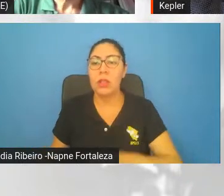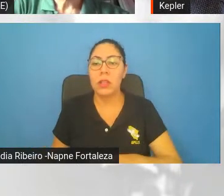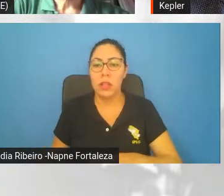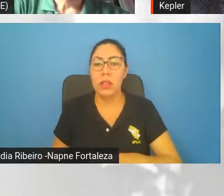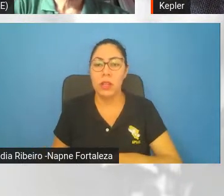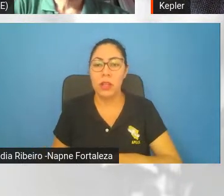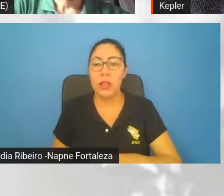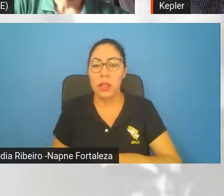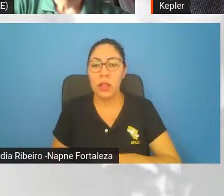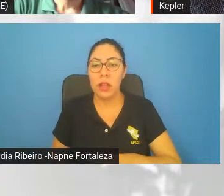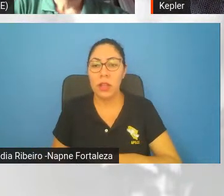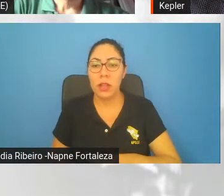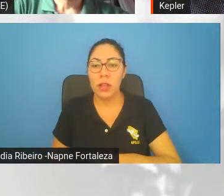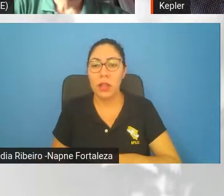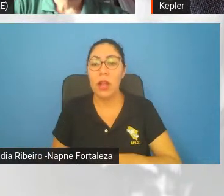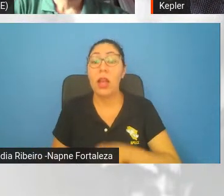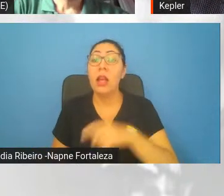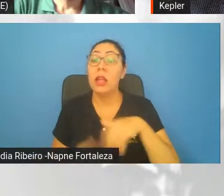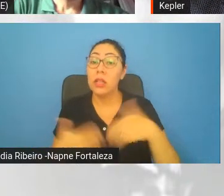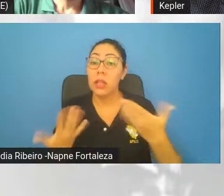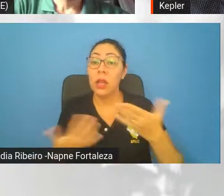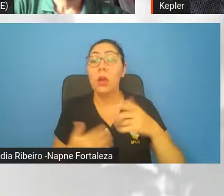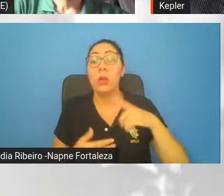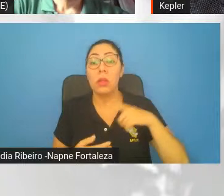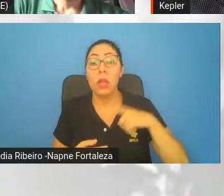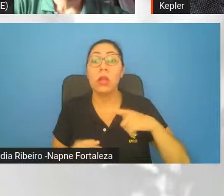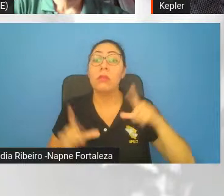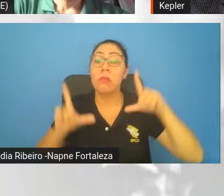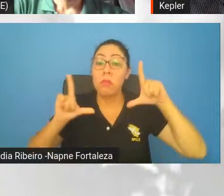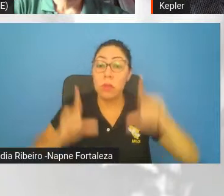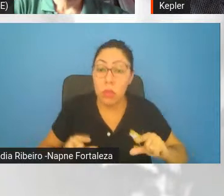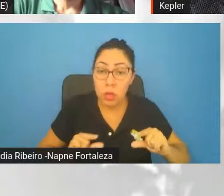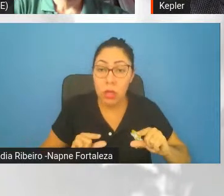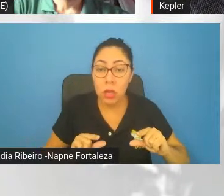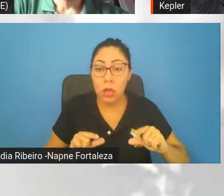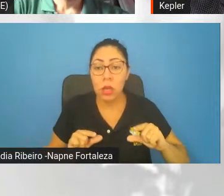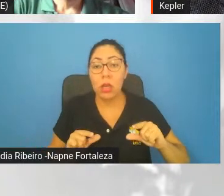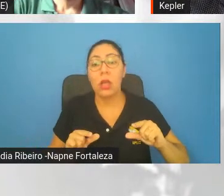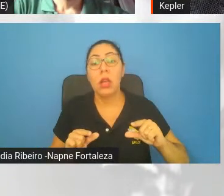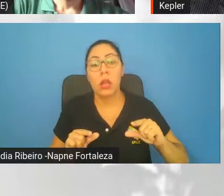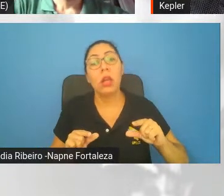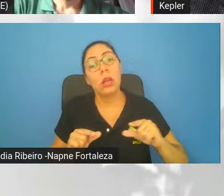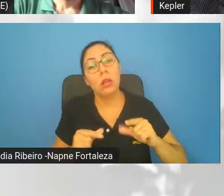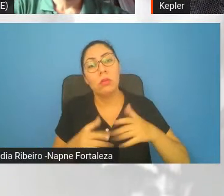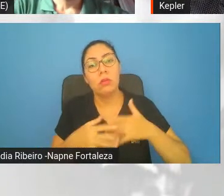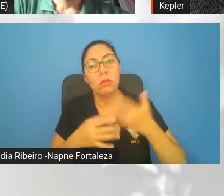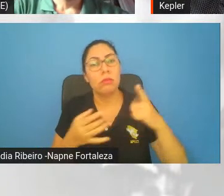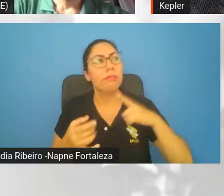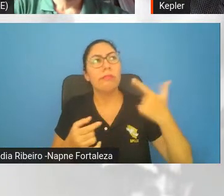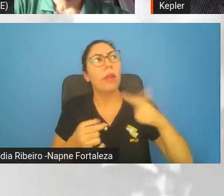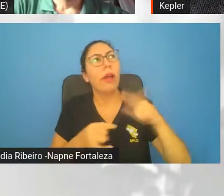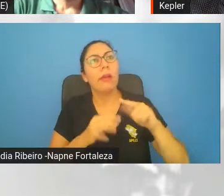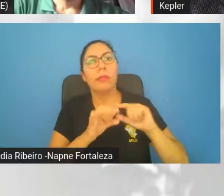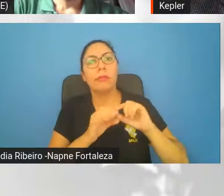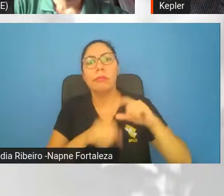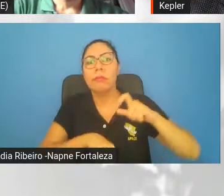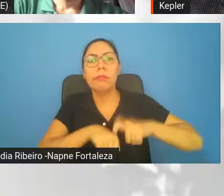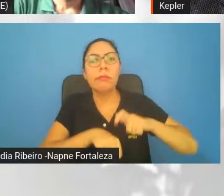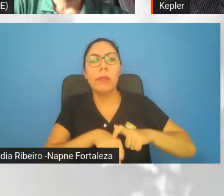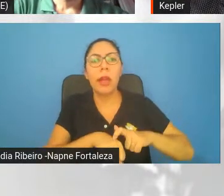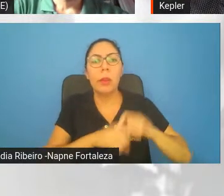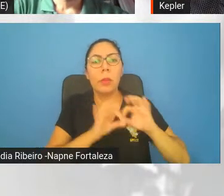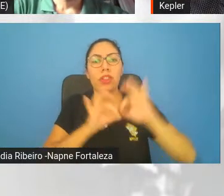vezes menor do que ele é hoje em dia. O Redshift não dá distância, o Redshift não dá tempo, ele só diz